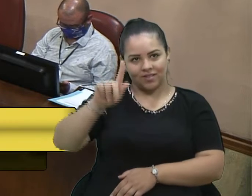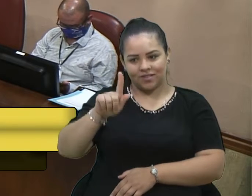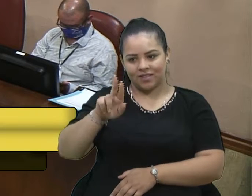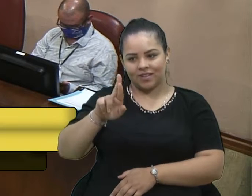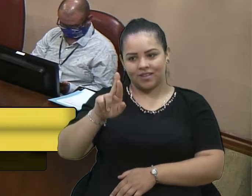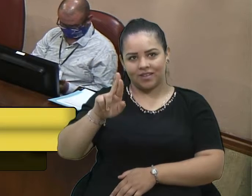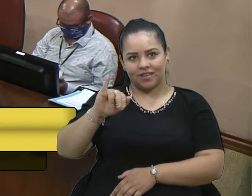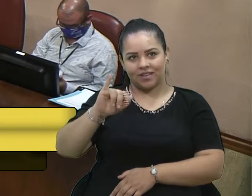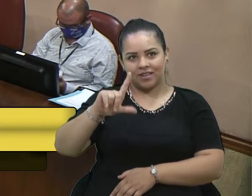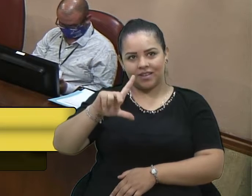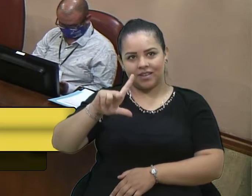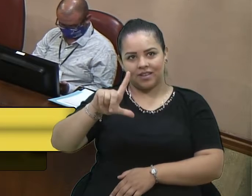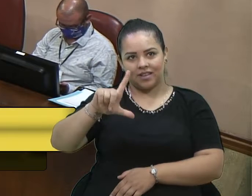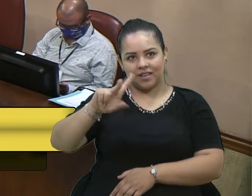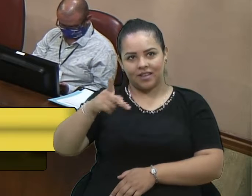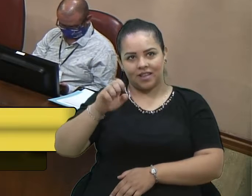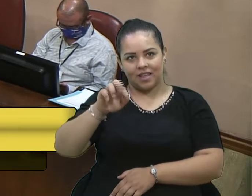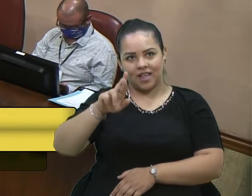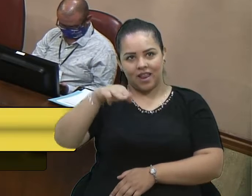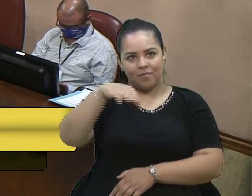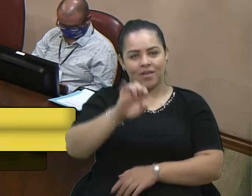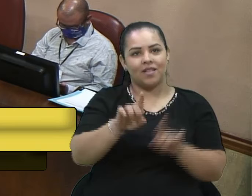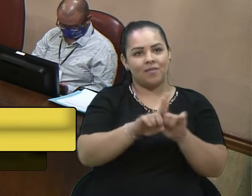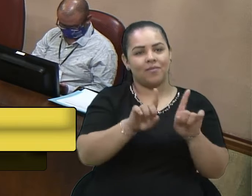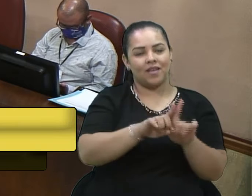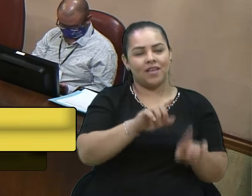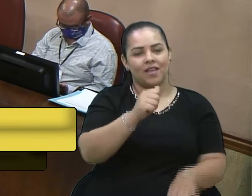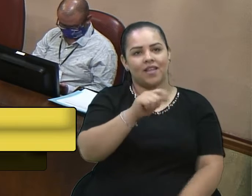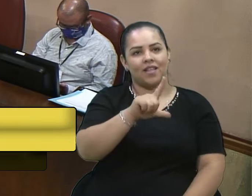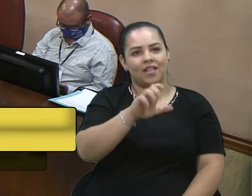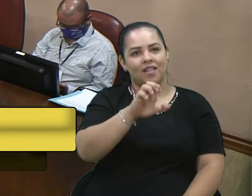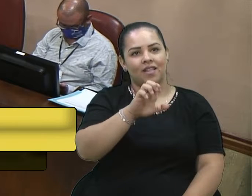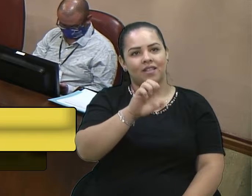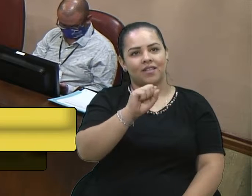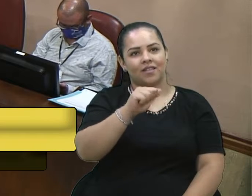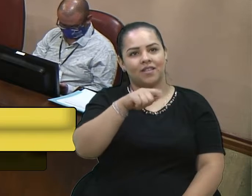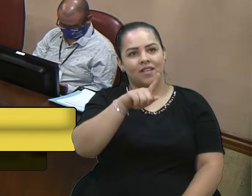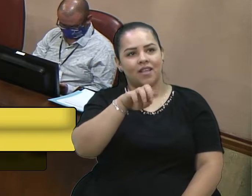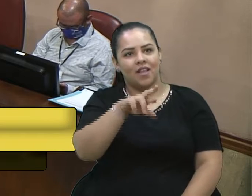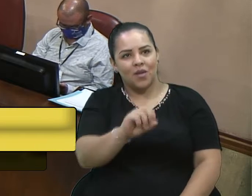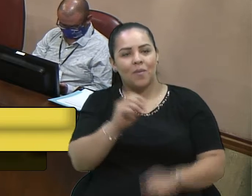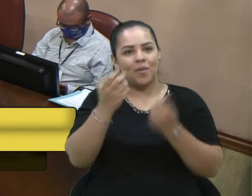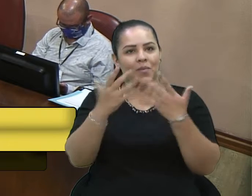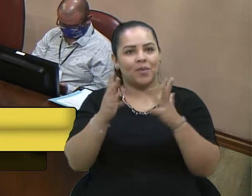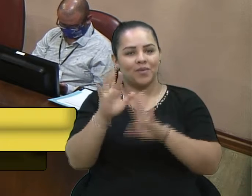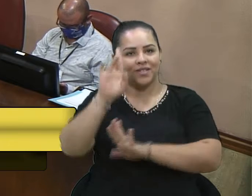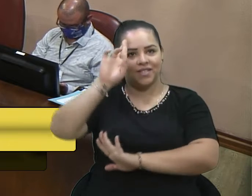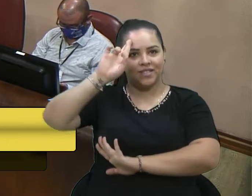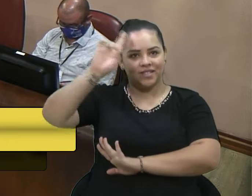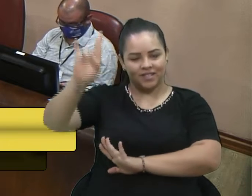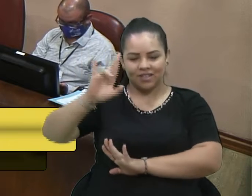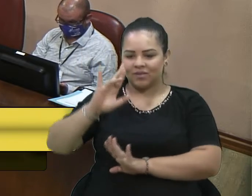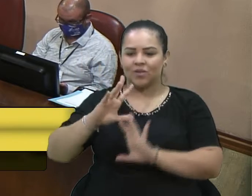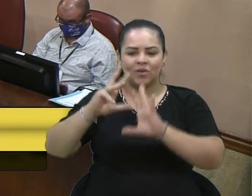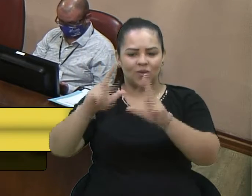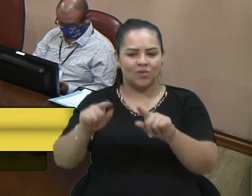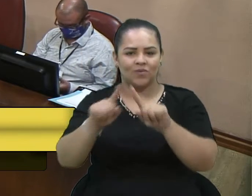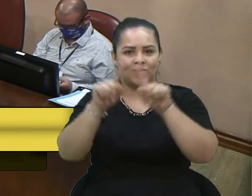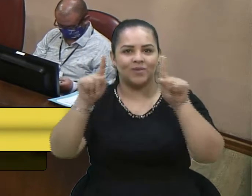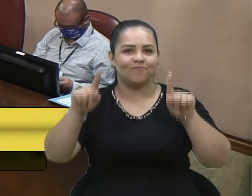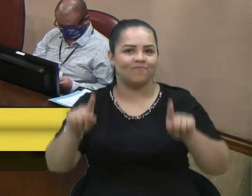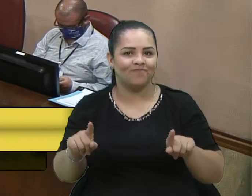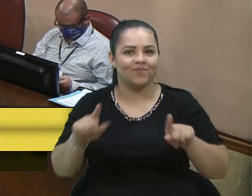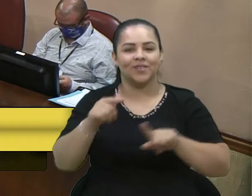do coordenador de jornalismo, o Alessandro Valim, eu parabenizo a direção e os funcionários da Caxias por esses